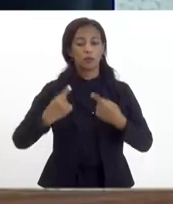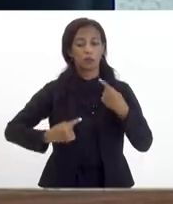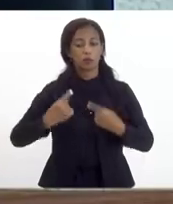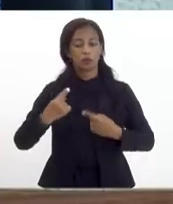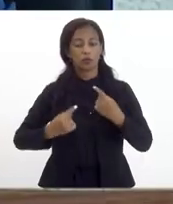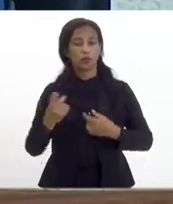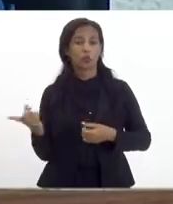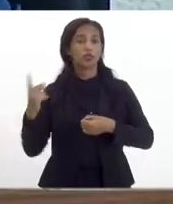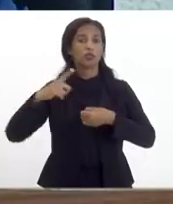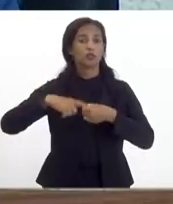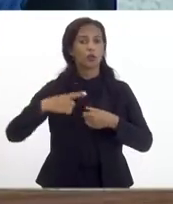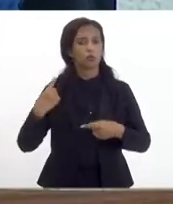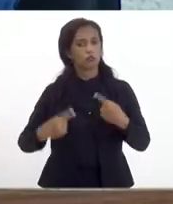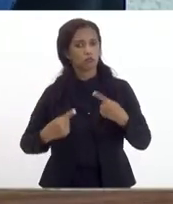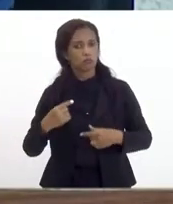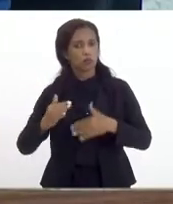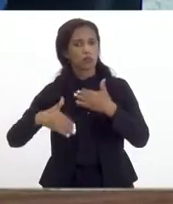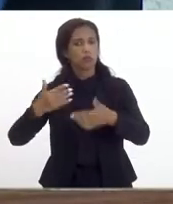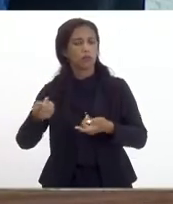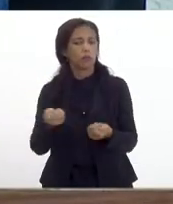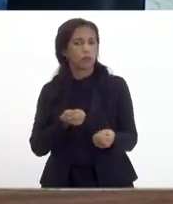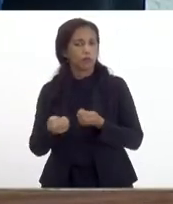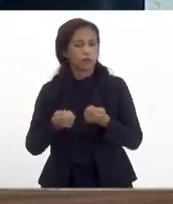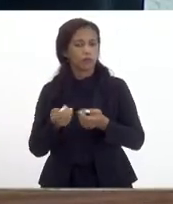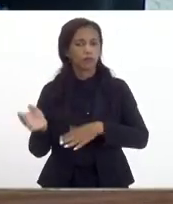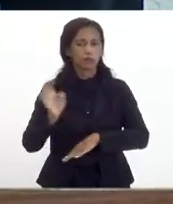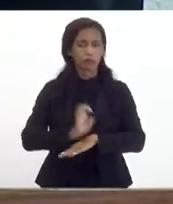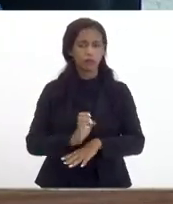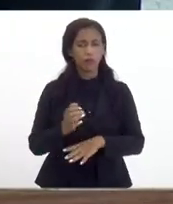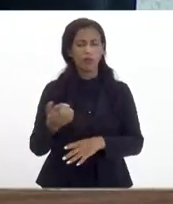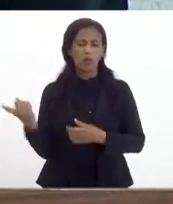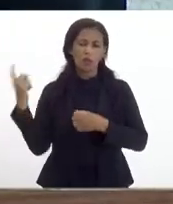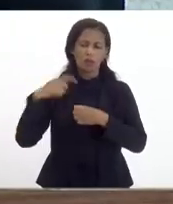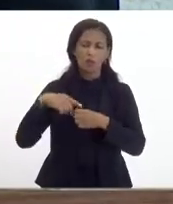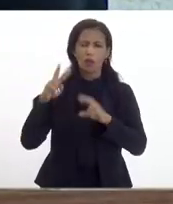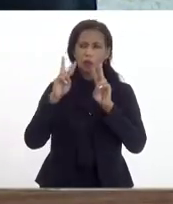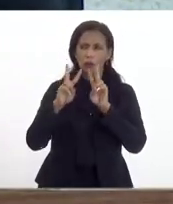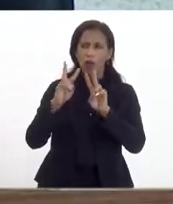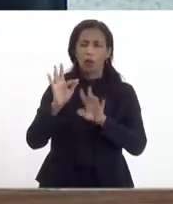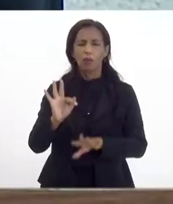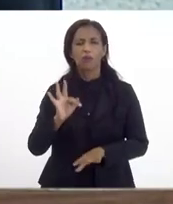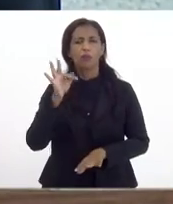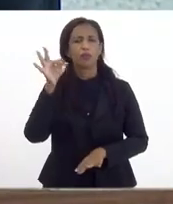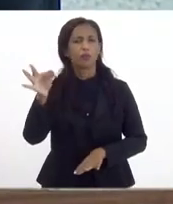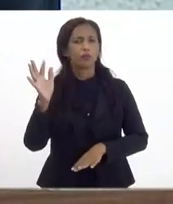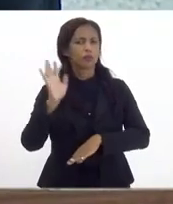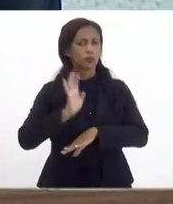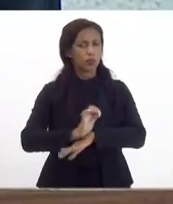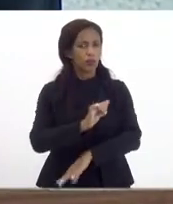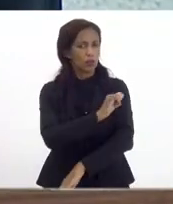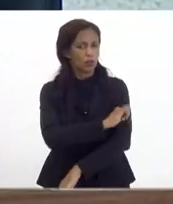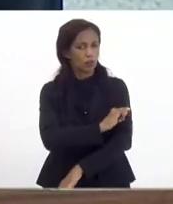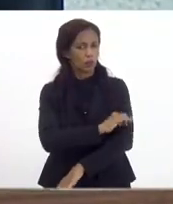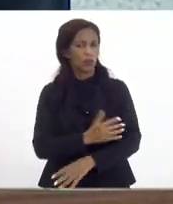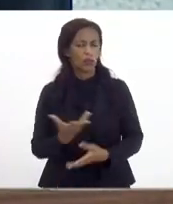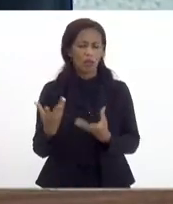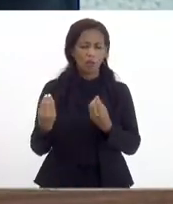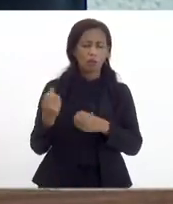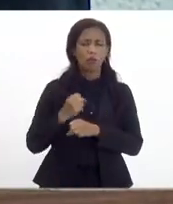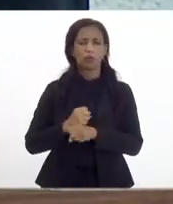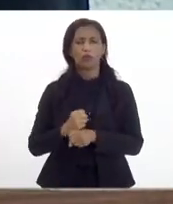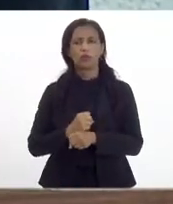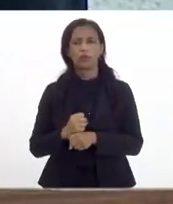a discutir o desenvolvimento econômico do estado volta a olhar para o futuro para o estado do Rio de Janeiro que há muitos e muitos anos